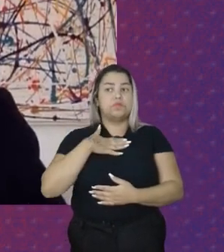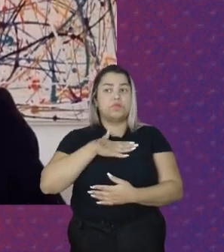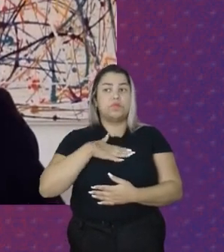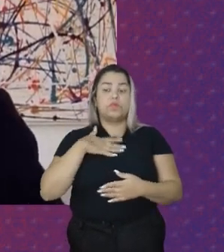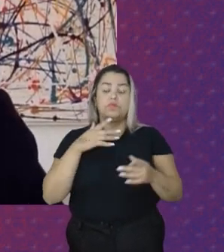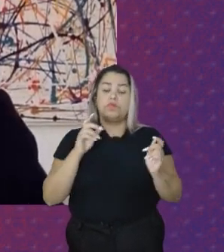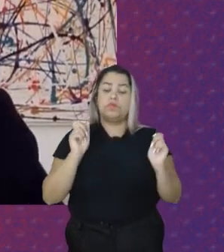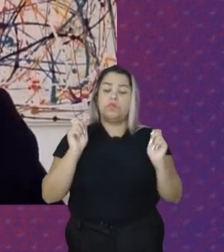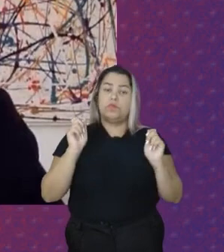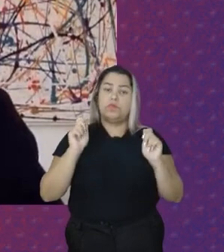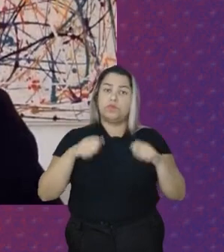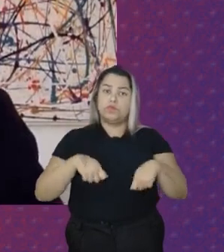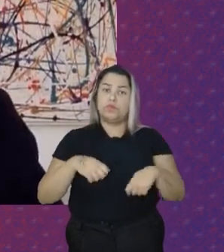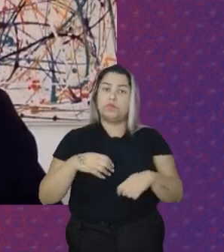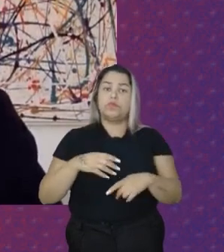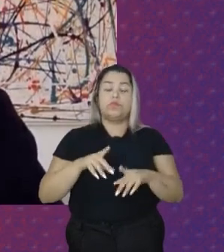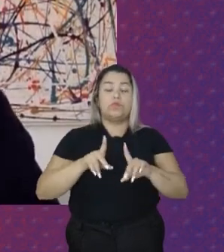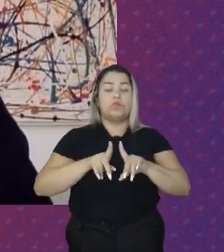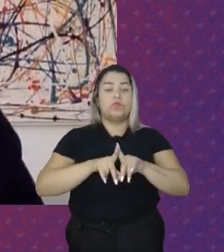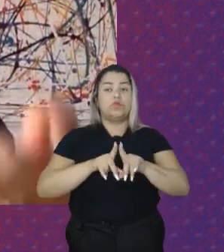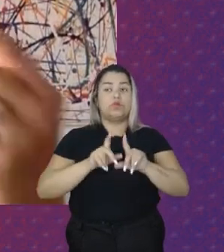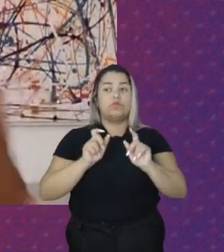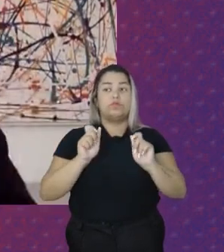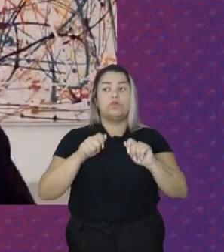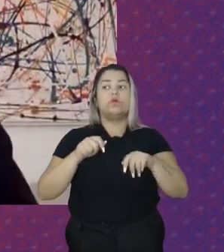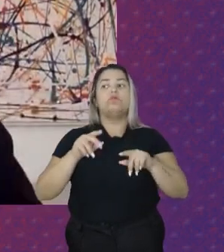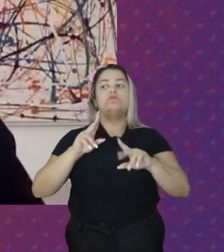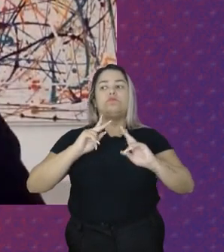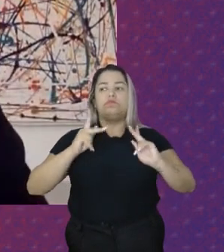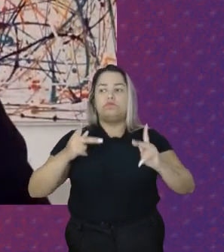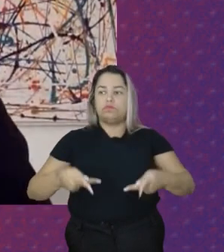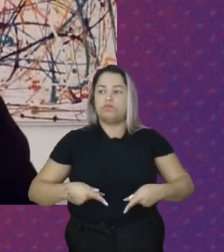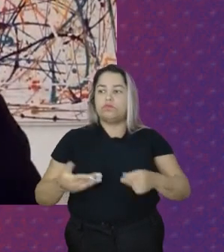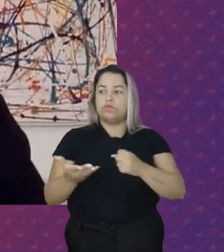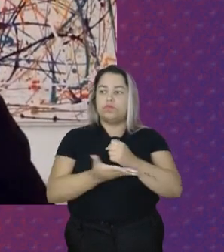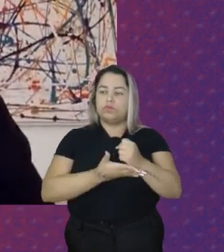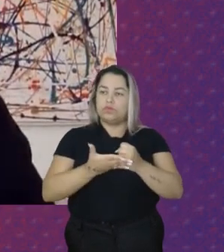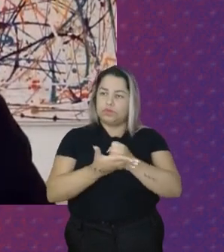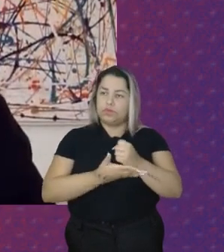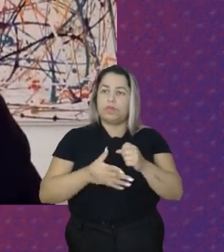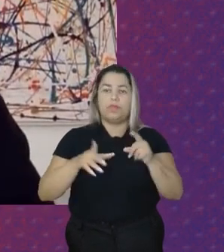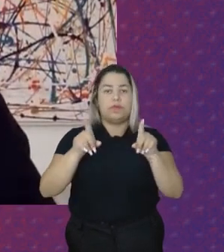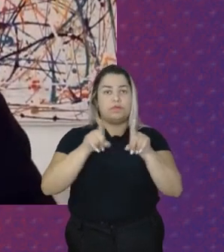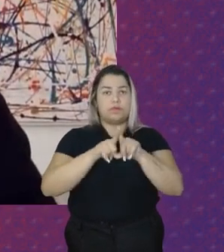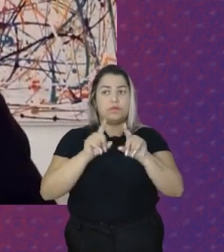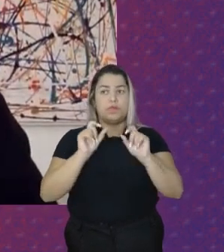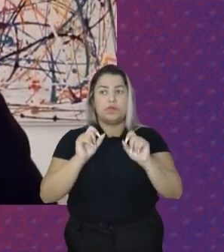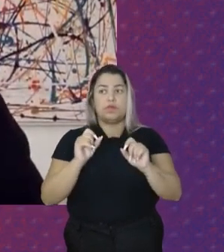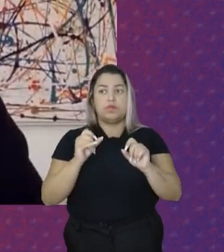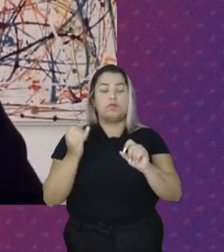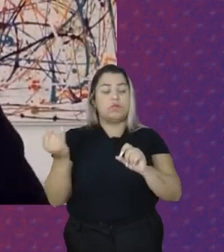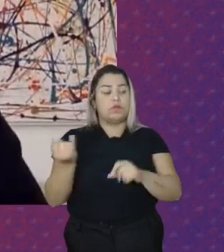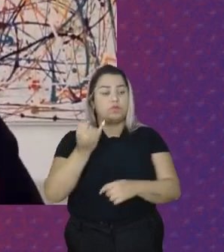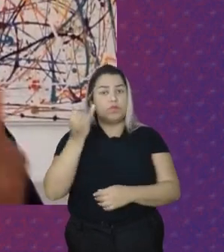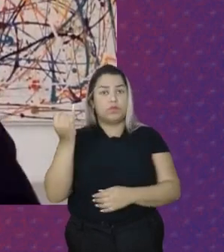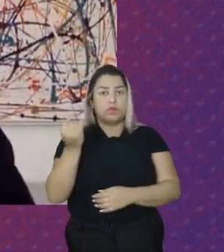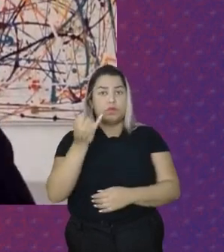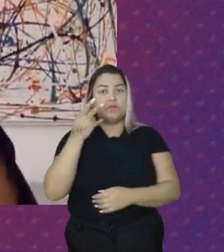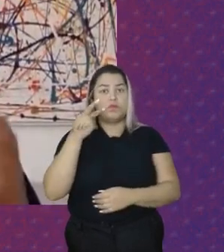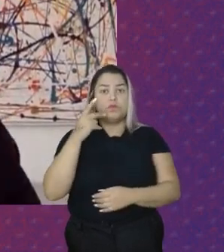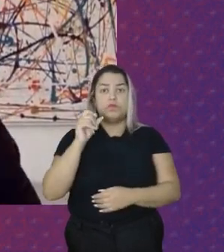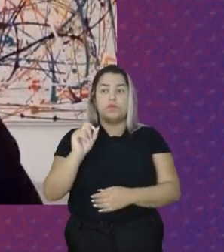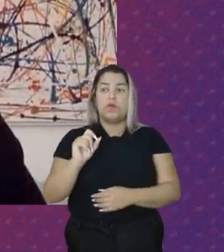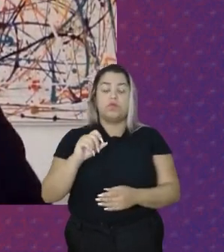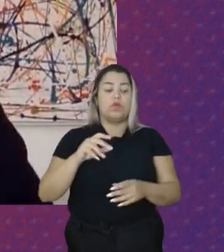necessidades Humanas Básicas Mas além disso Ele é também De fundamental importância Para o